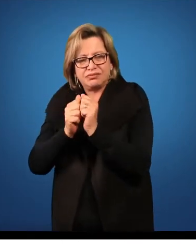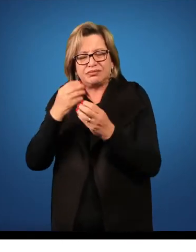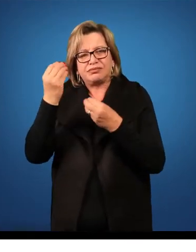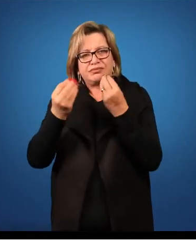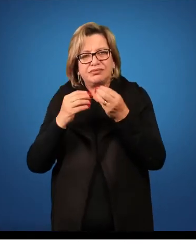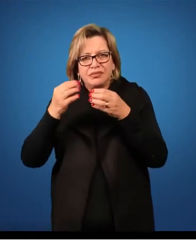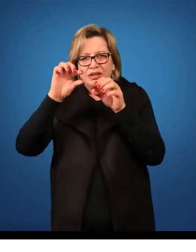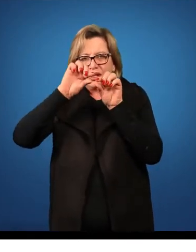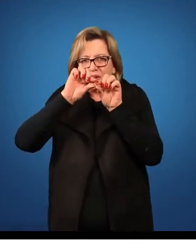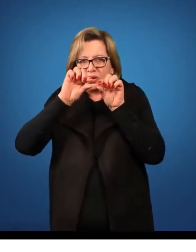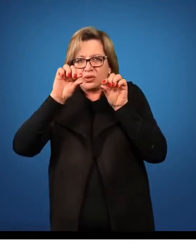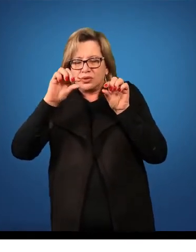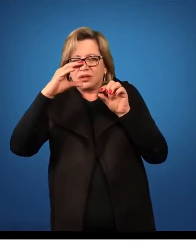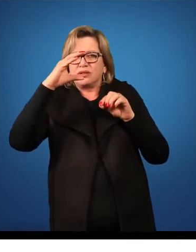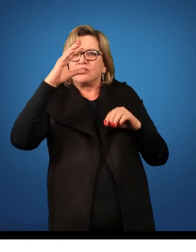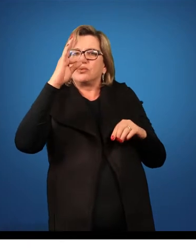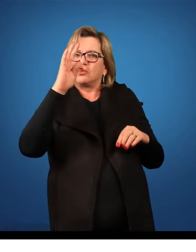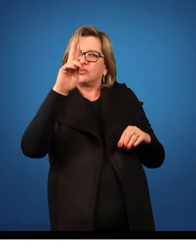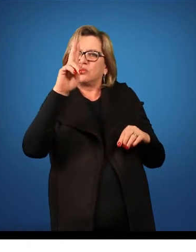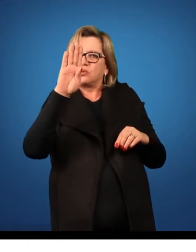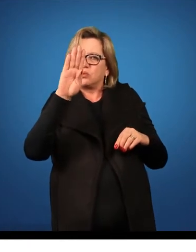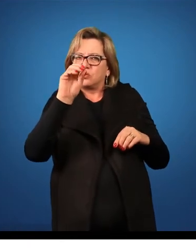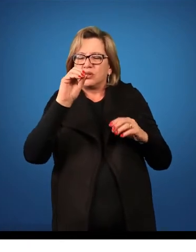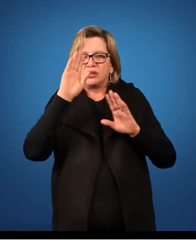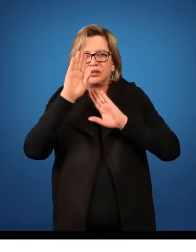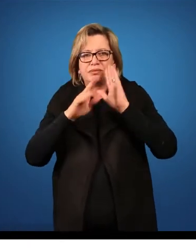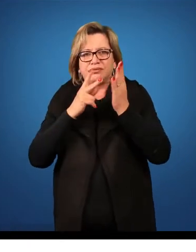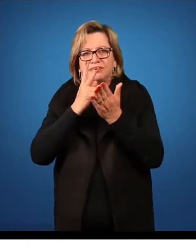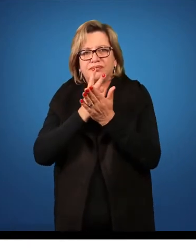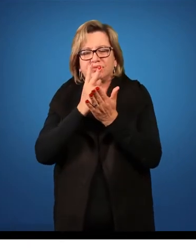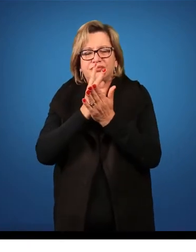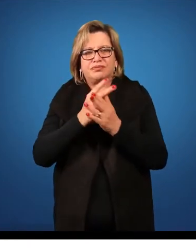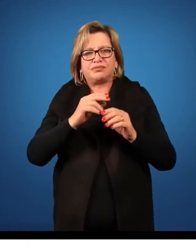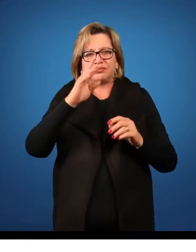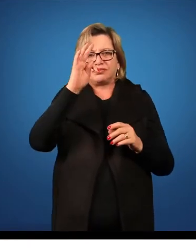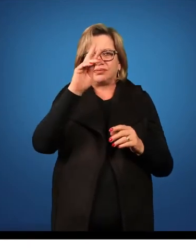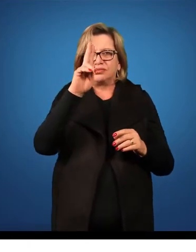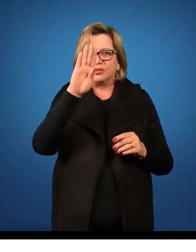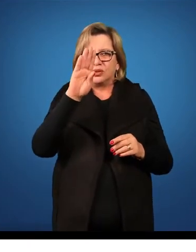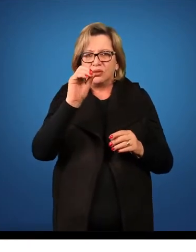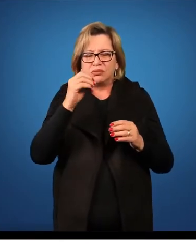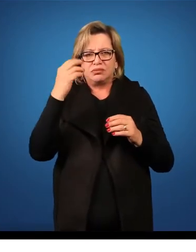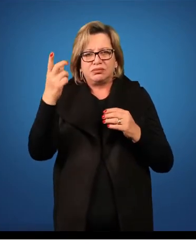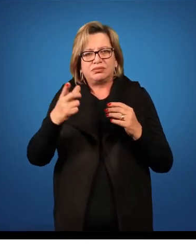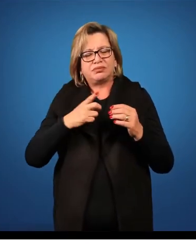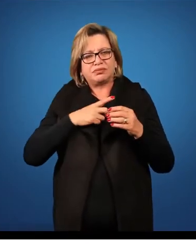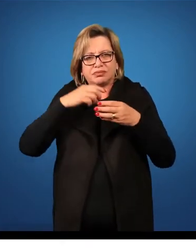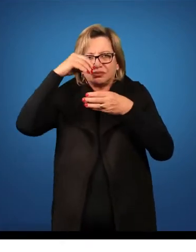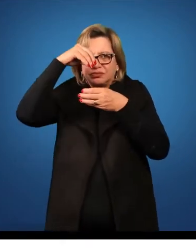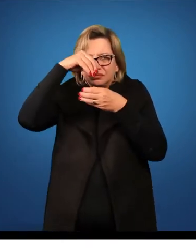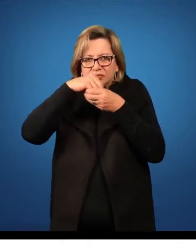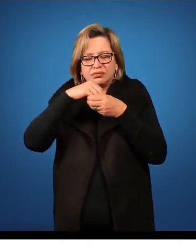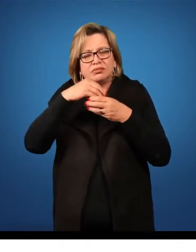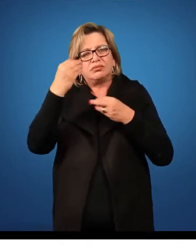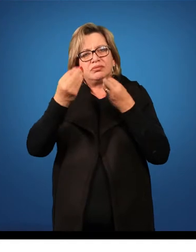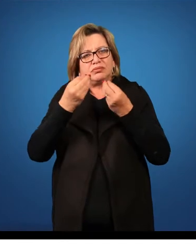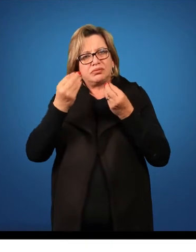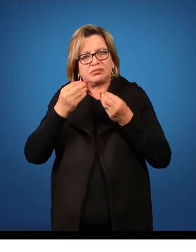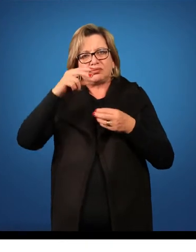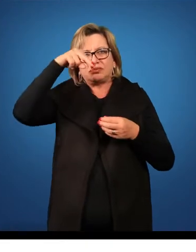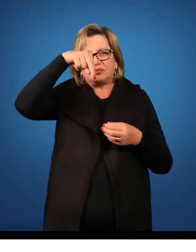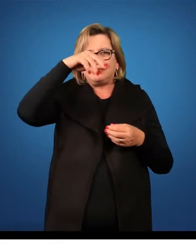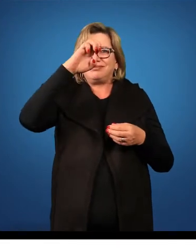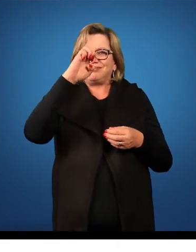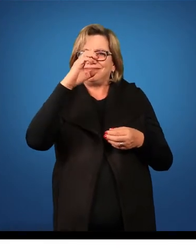formam um tubo, que é chamado tubo do cálice. Na maior parte das vezes, esse tubo do cálice apresenta em seu interior uma região produtora de